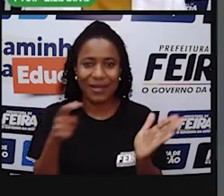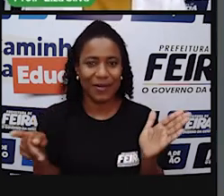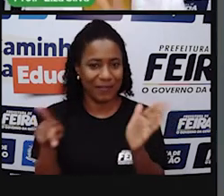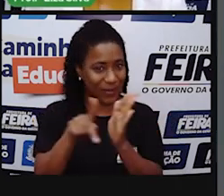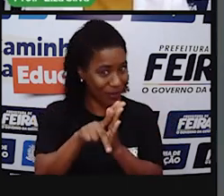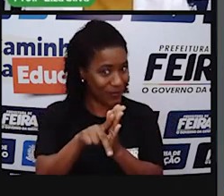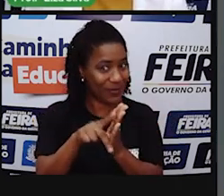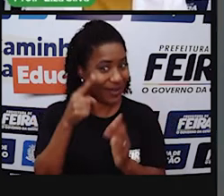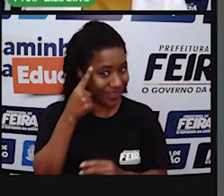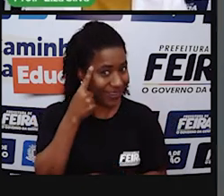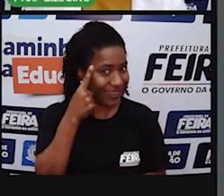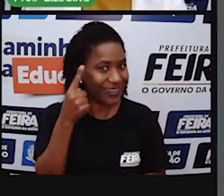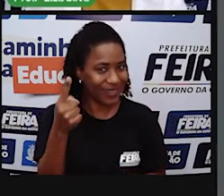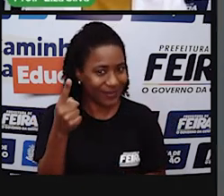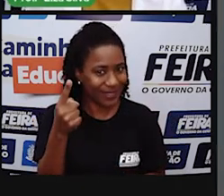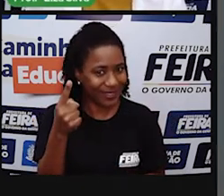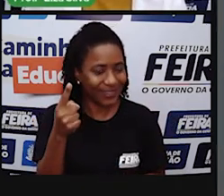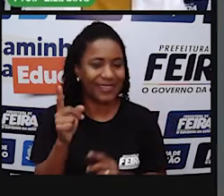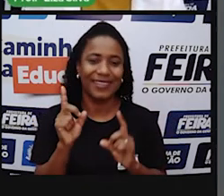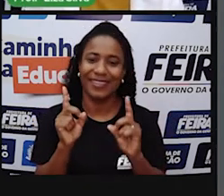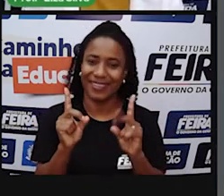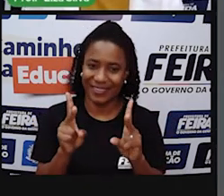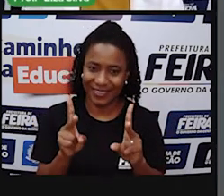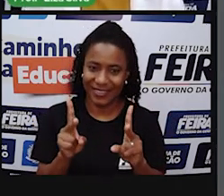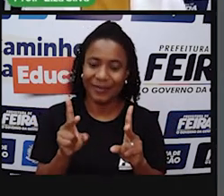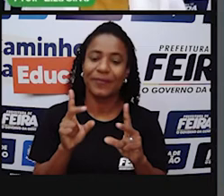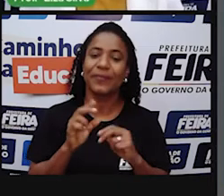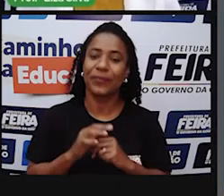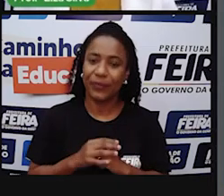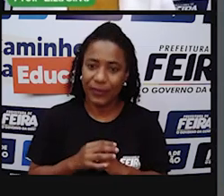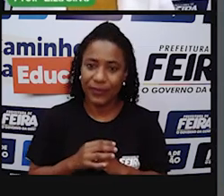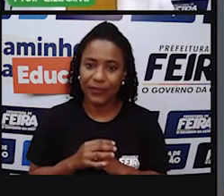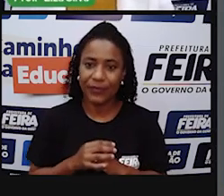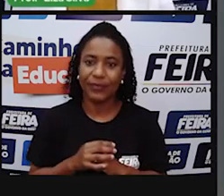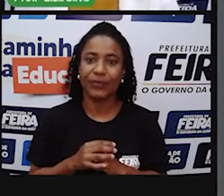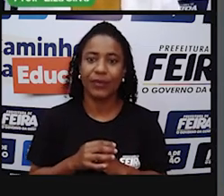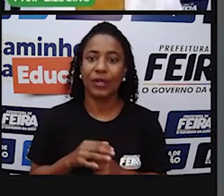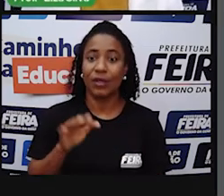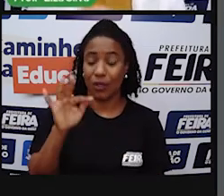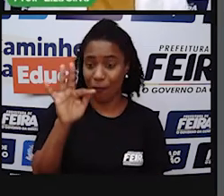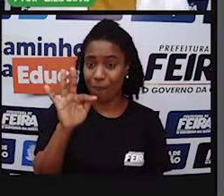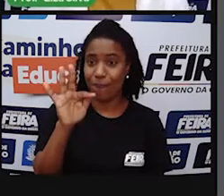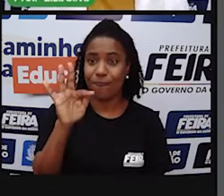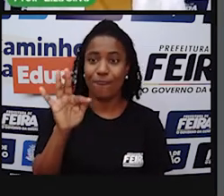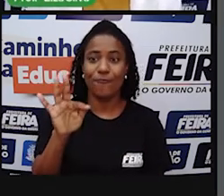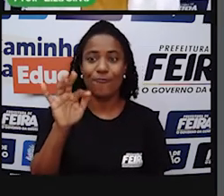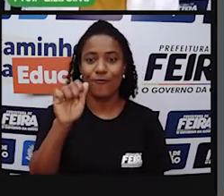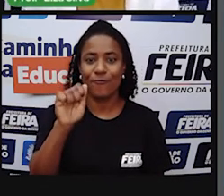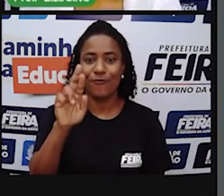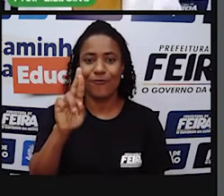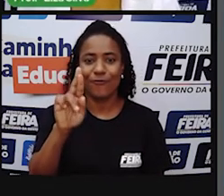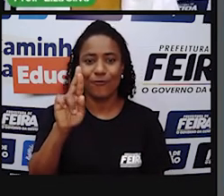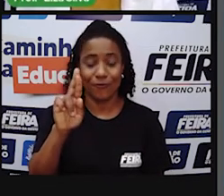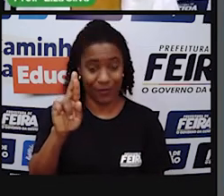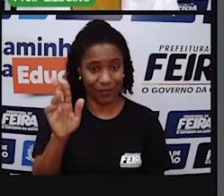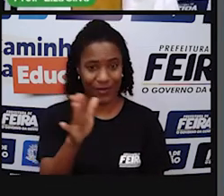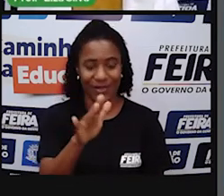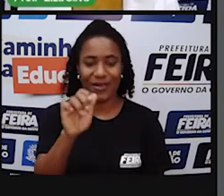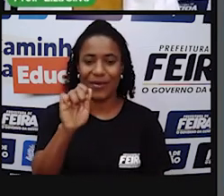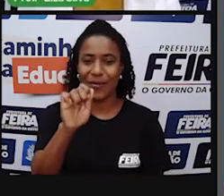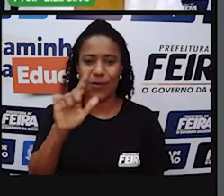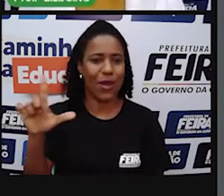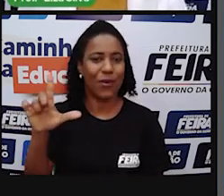Lembraram-se? Ok Então, gente For all Para todos